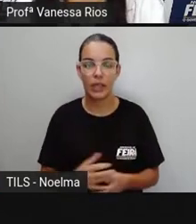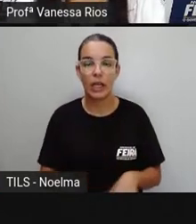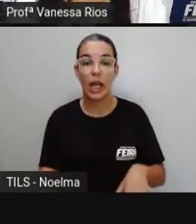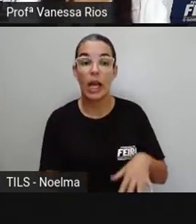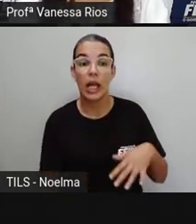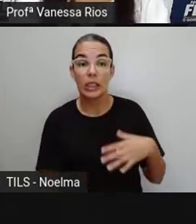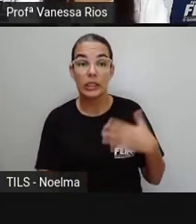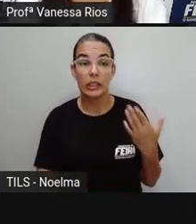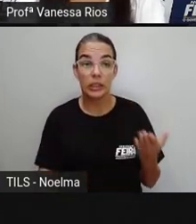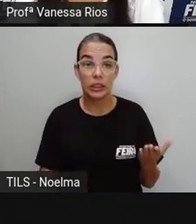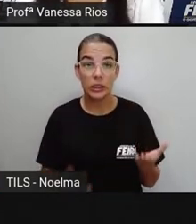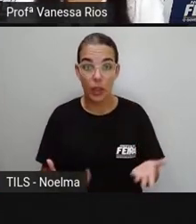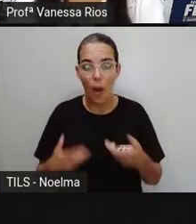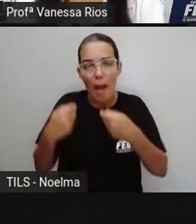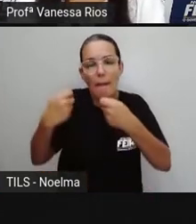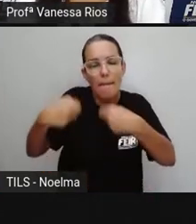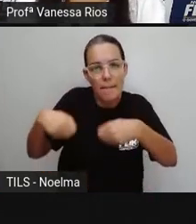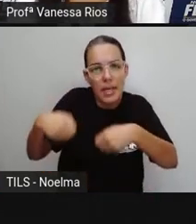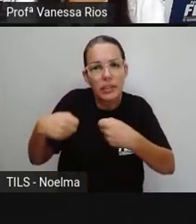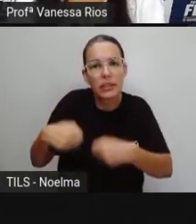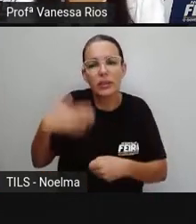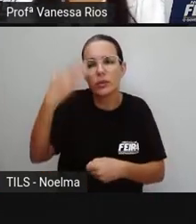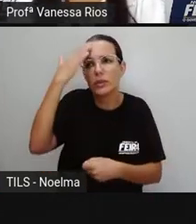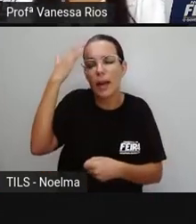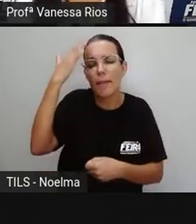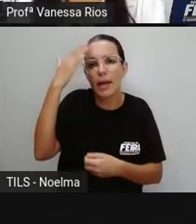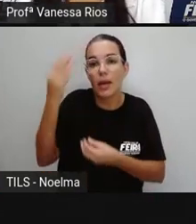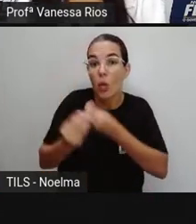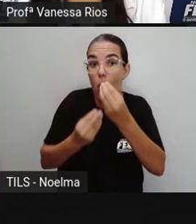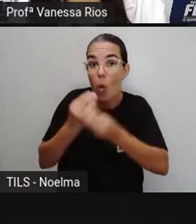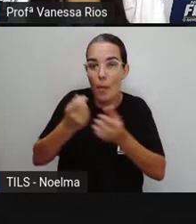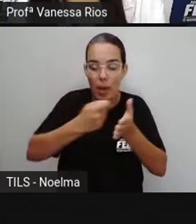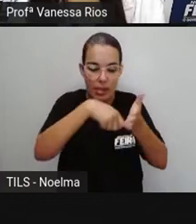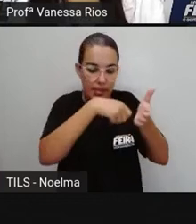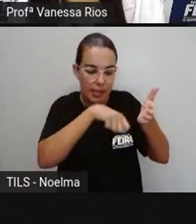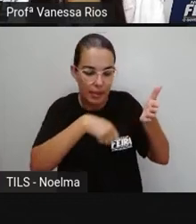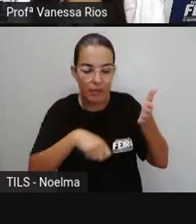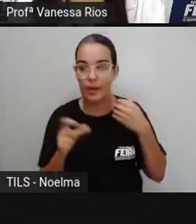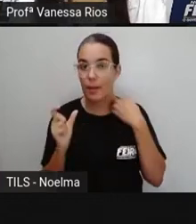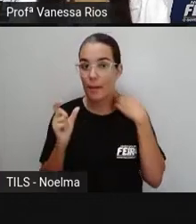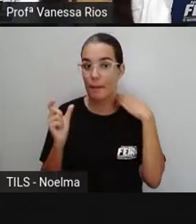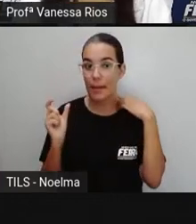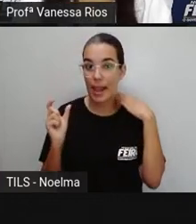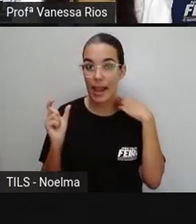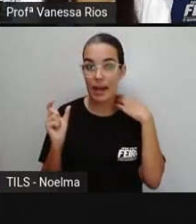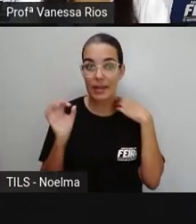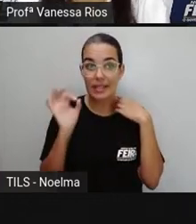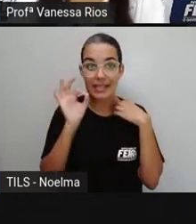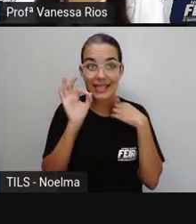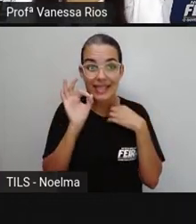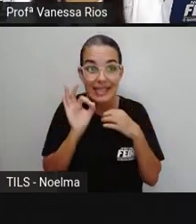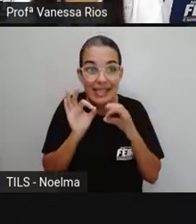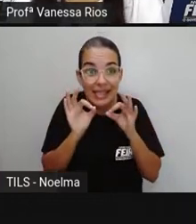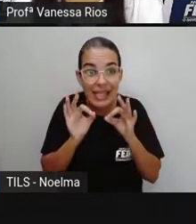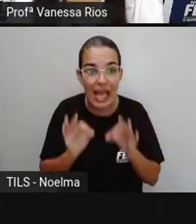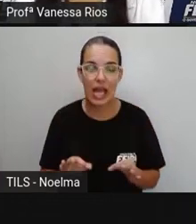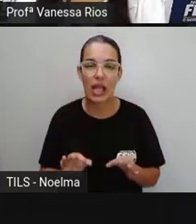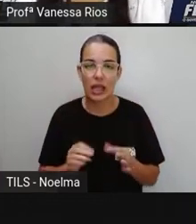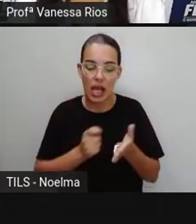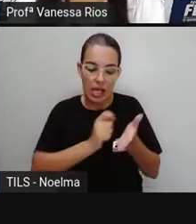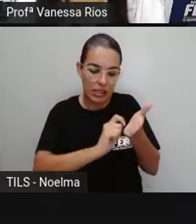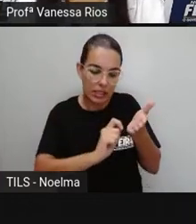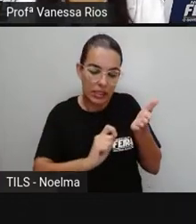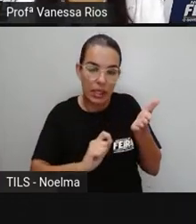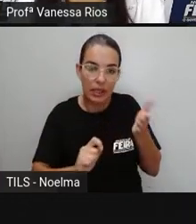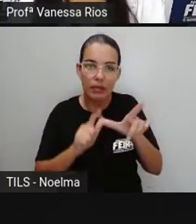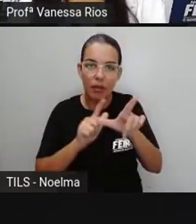algo necessário para o nosso entendimento, para facilitar a compreensão, a nossa interpretação, dentro aí desse processo